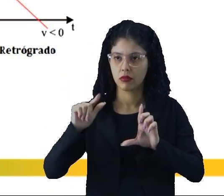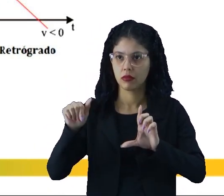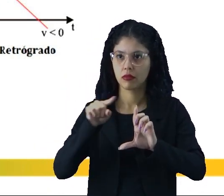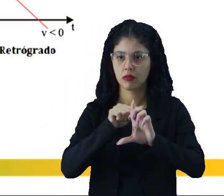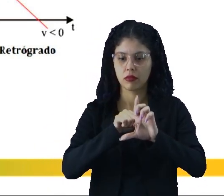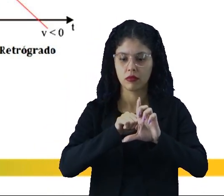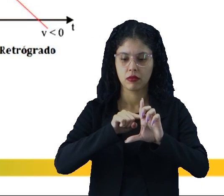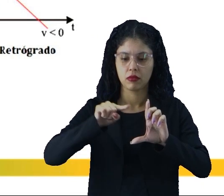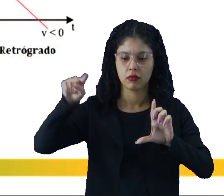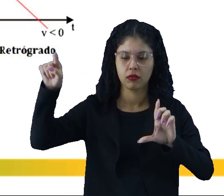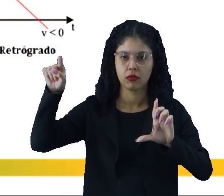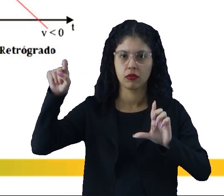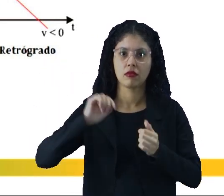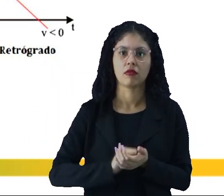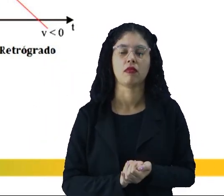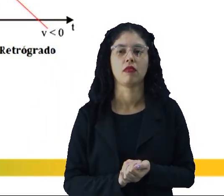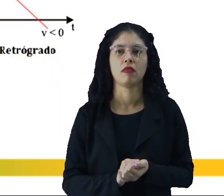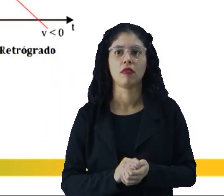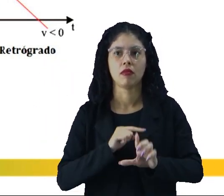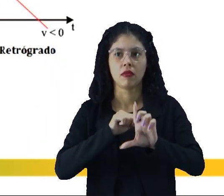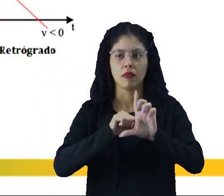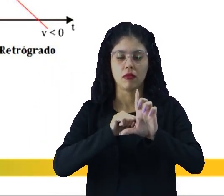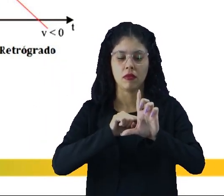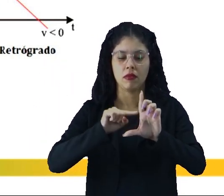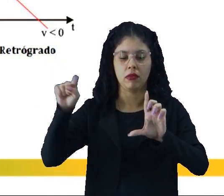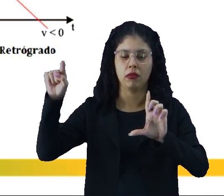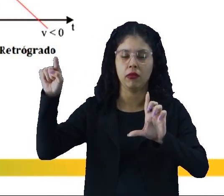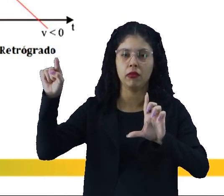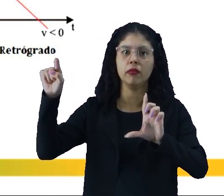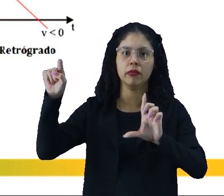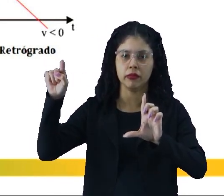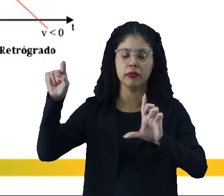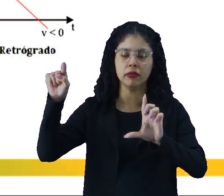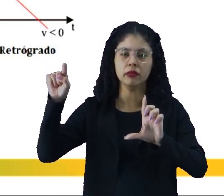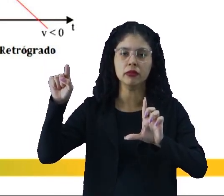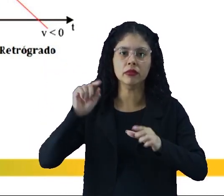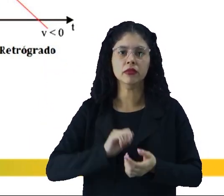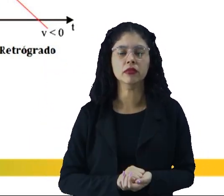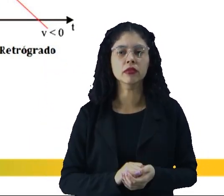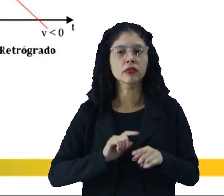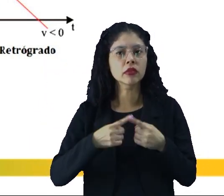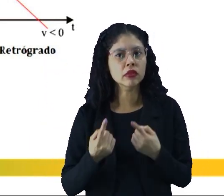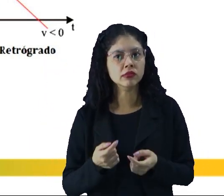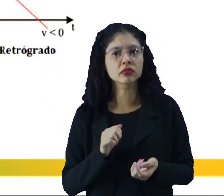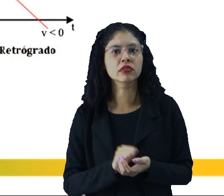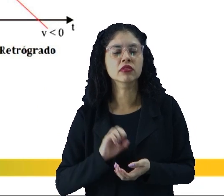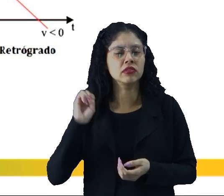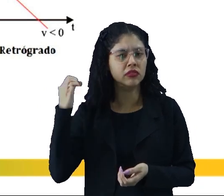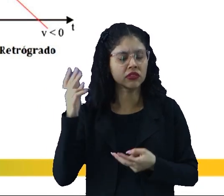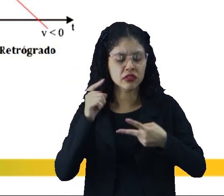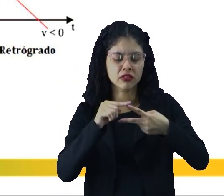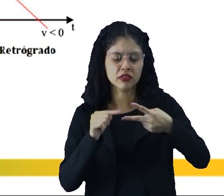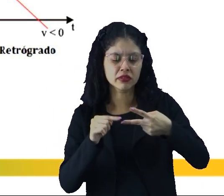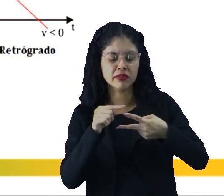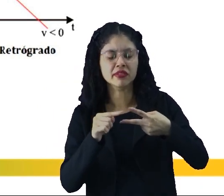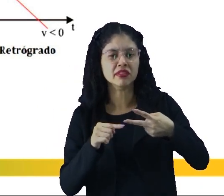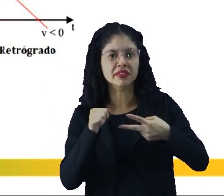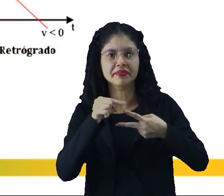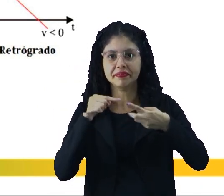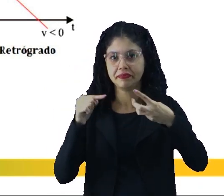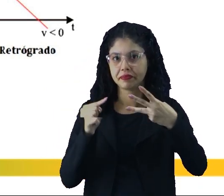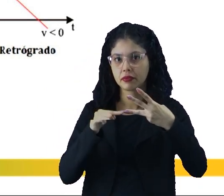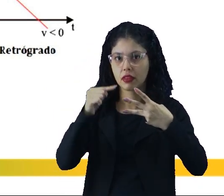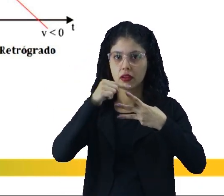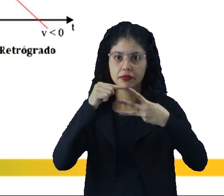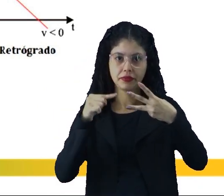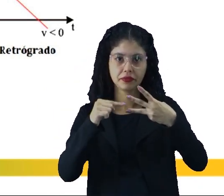Velocidade positiva. Só que o S0 está acima da reta do T. Mas nos dois casos, do primeiro e terceiro